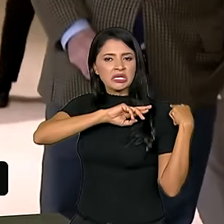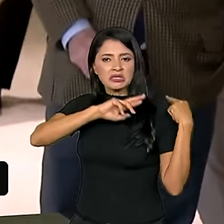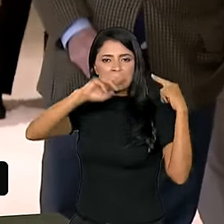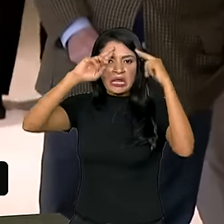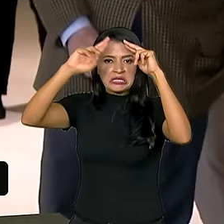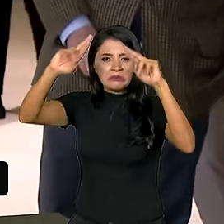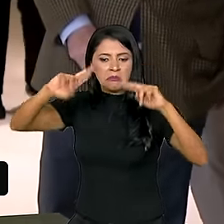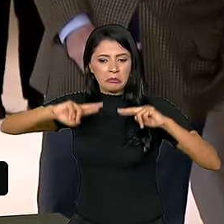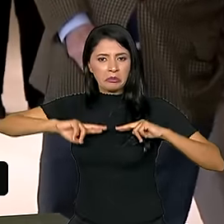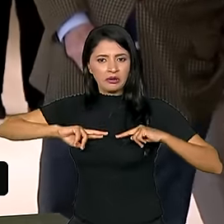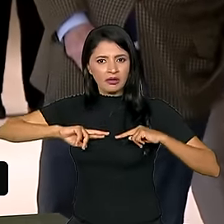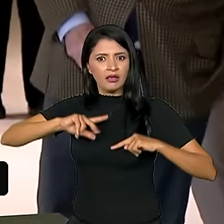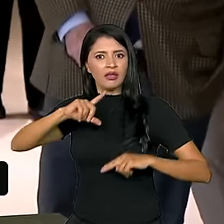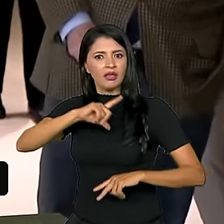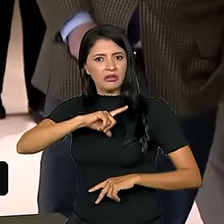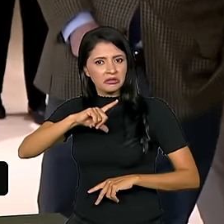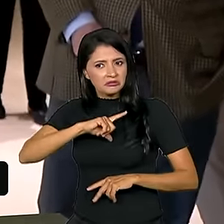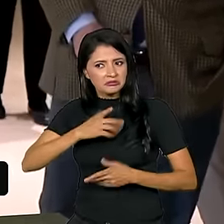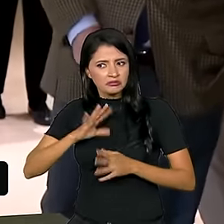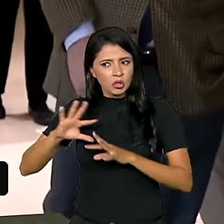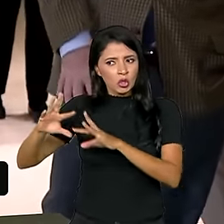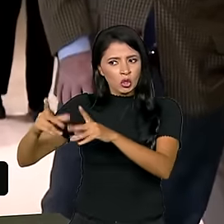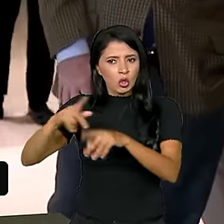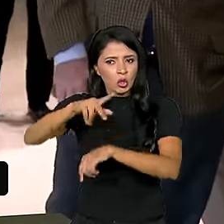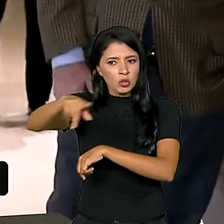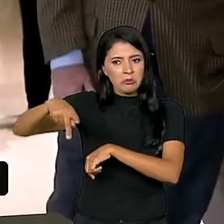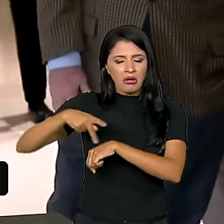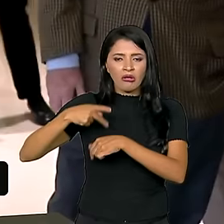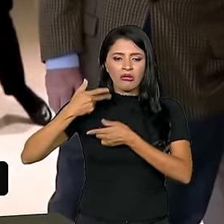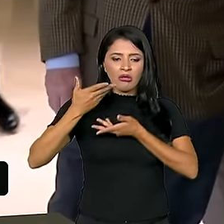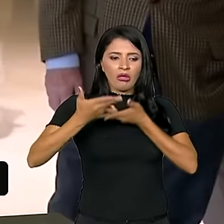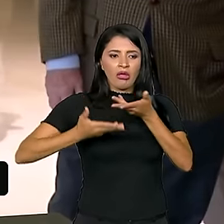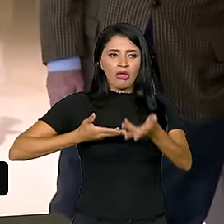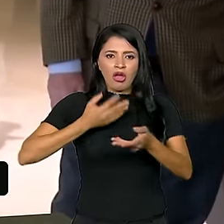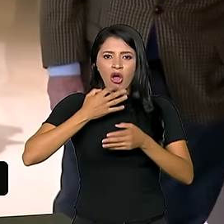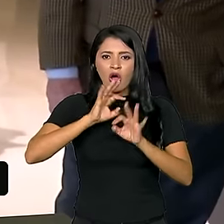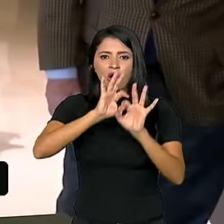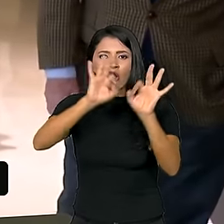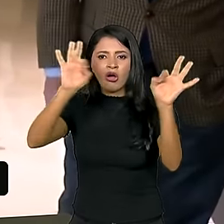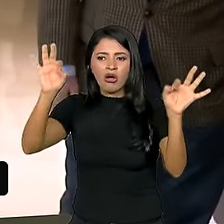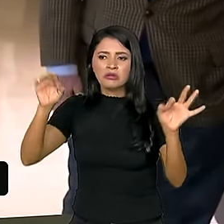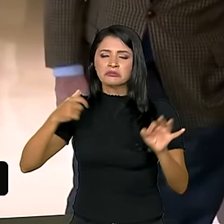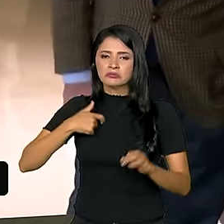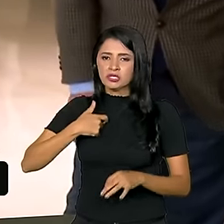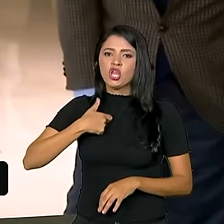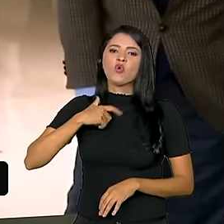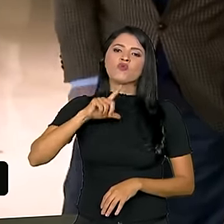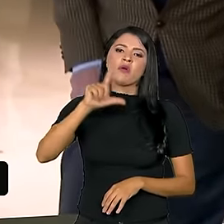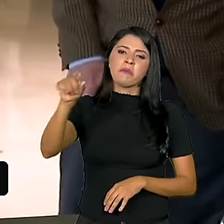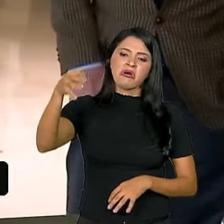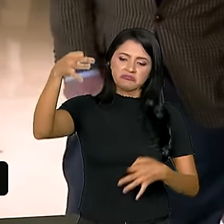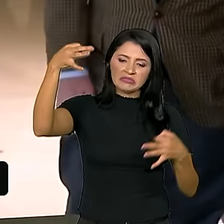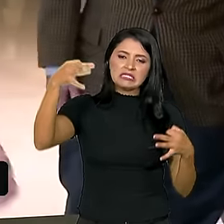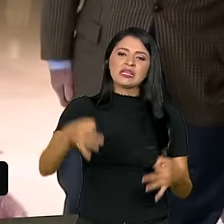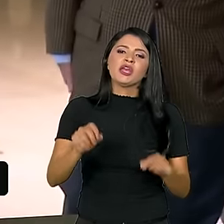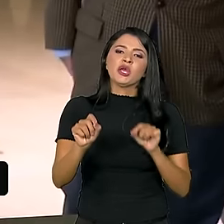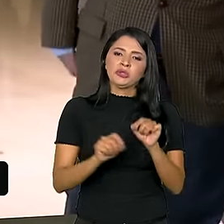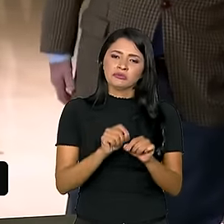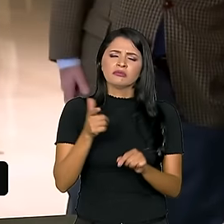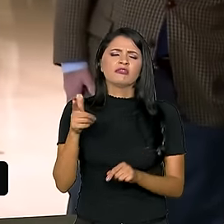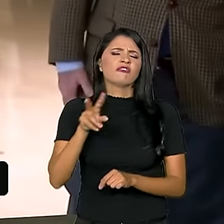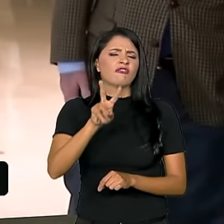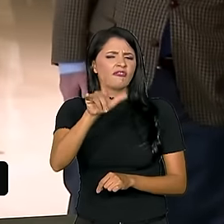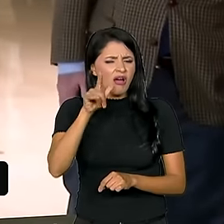todos os governantes de todos os países nos troçaram. E eu saio daqui com a certeza de que nós vamos